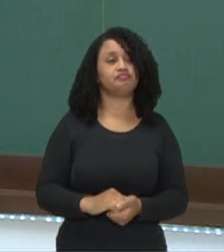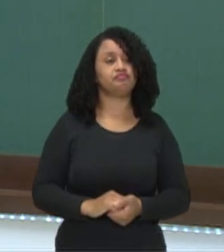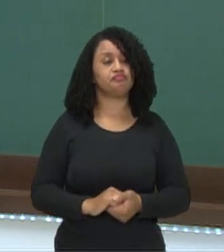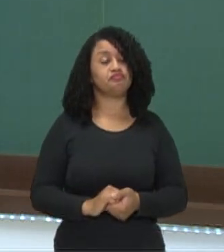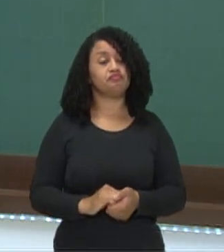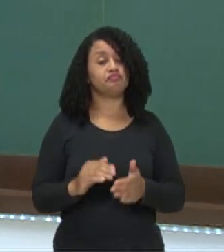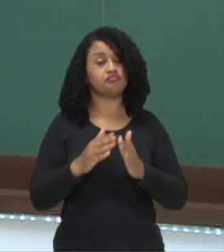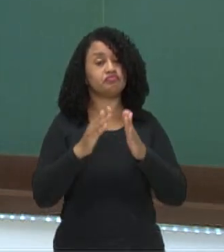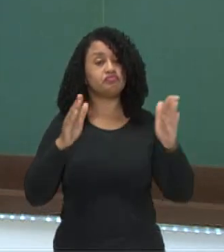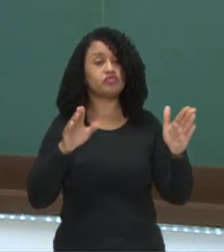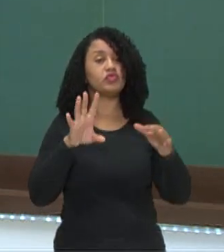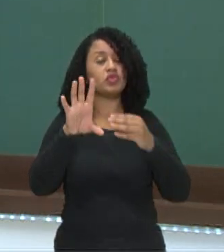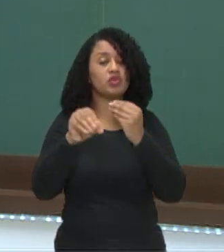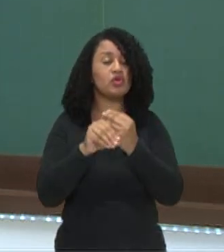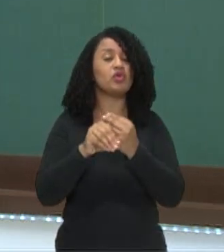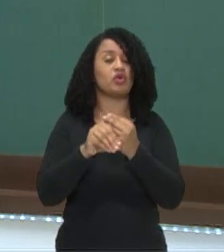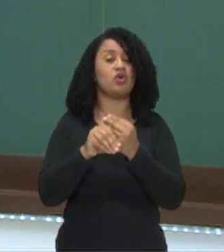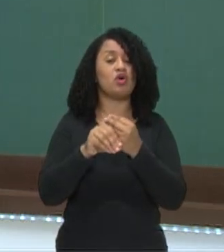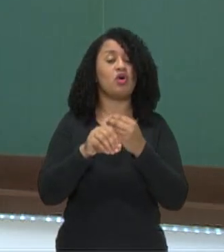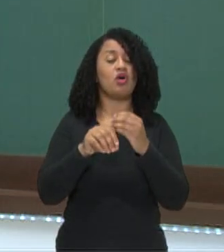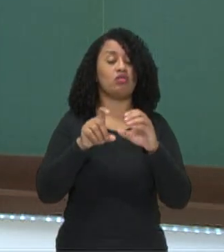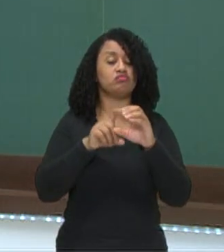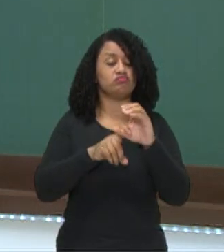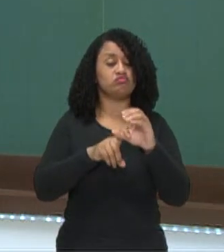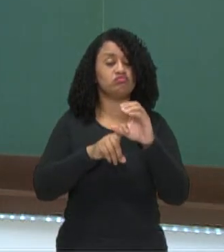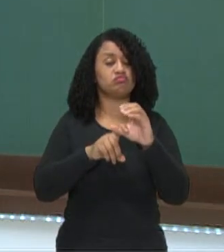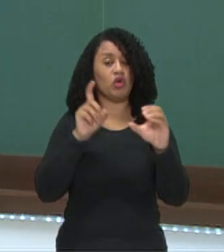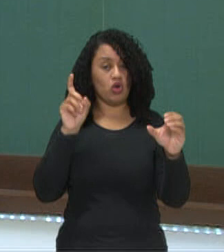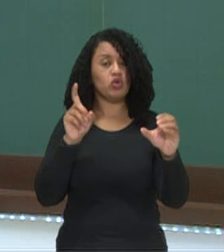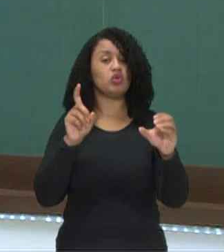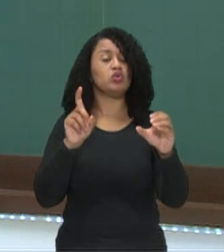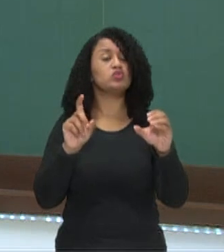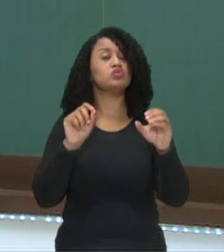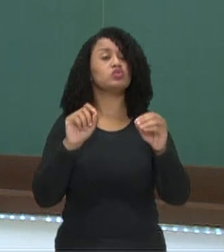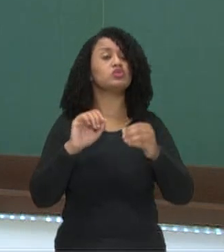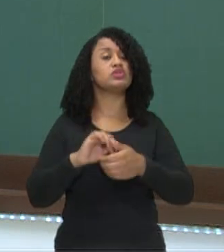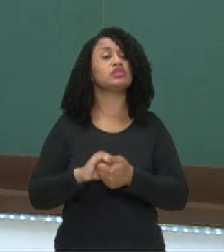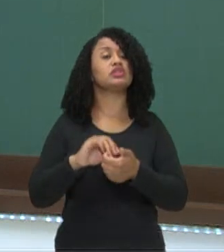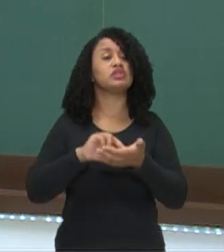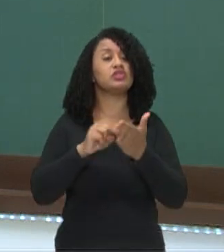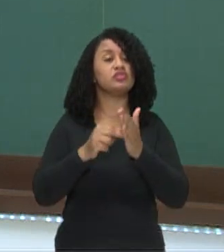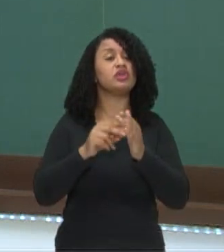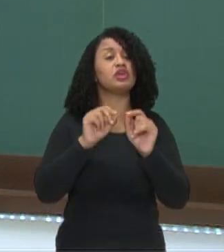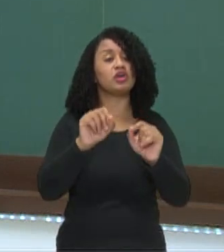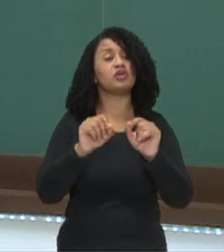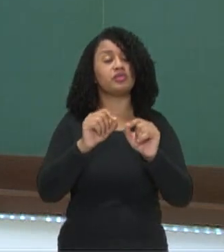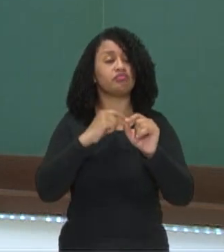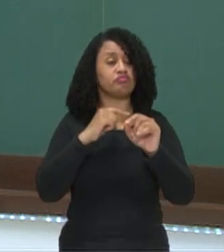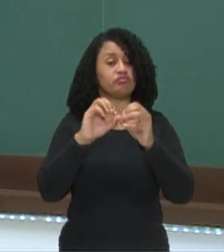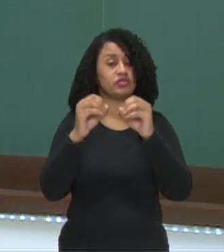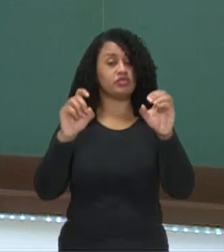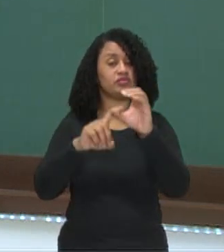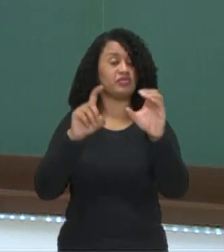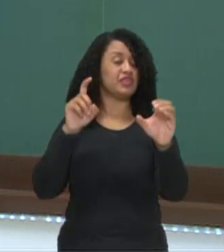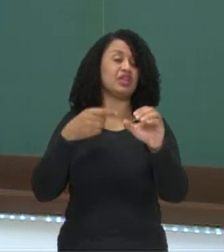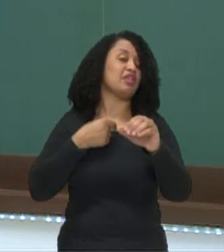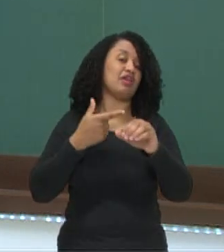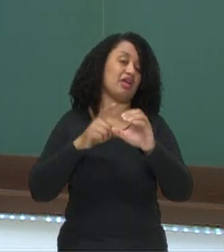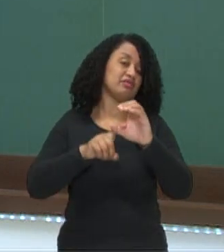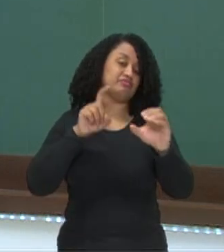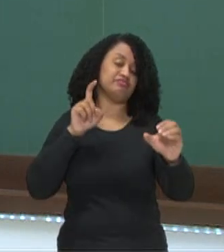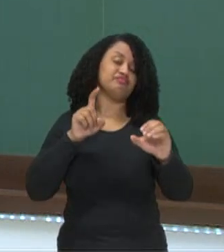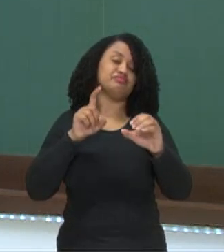período composto por coordenação é aquele que apresenta orações coordenadas, que são aquelas que são independentes